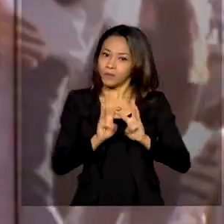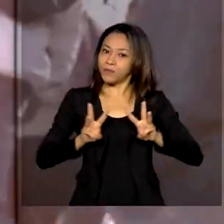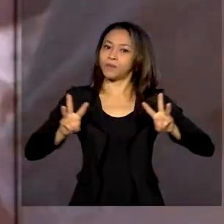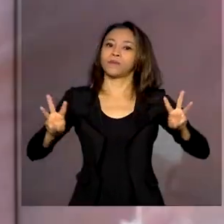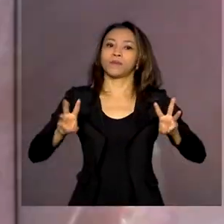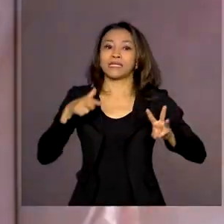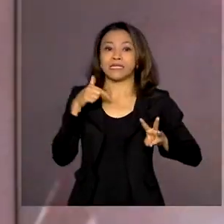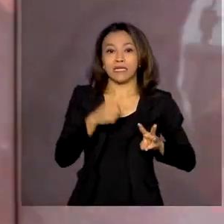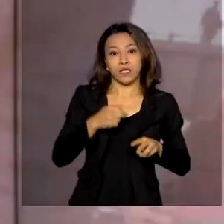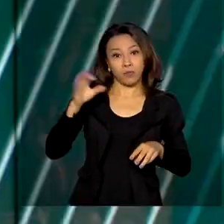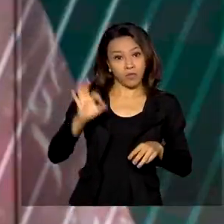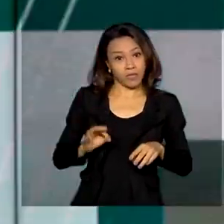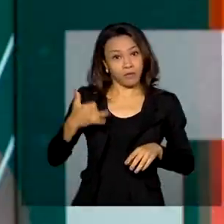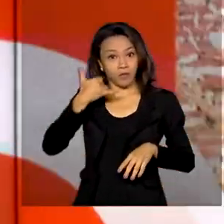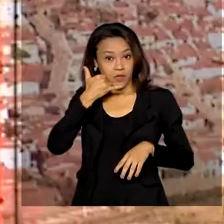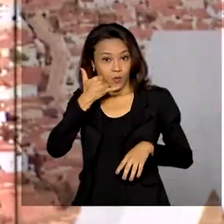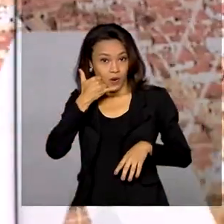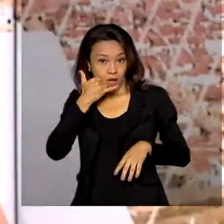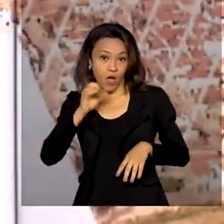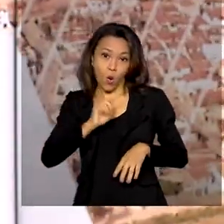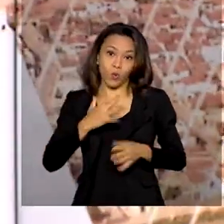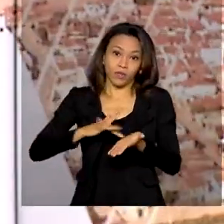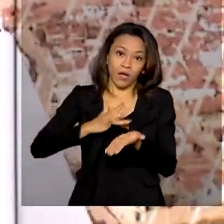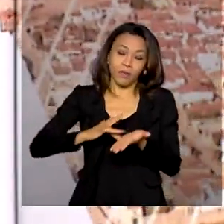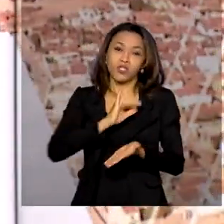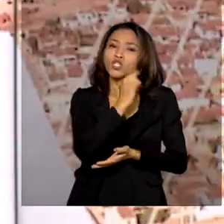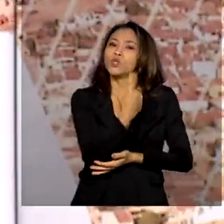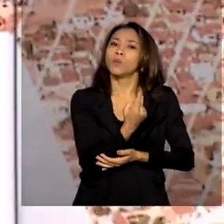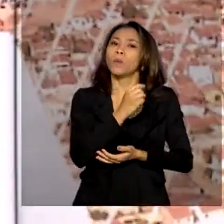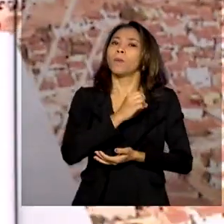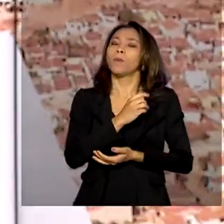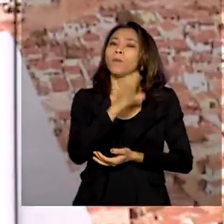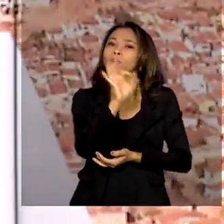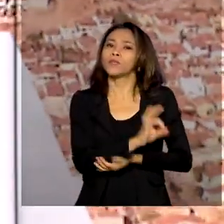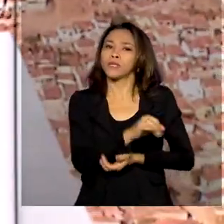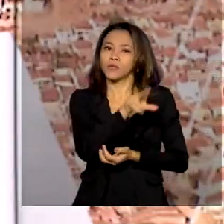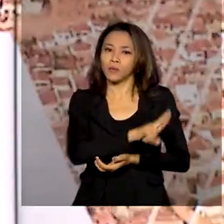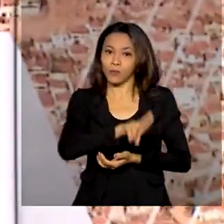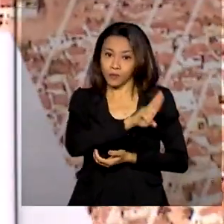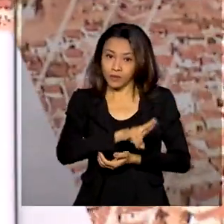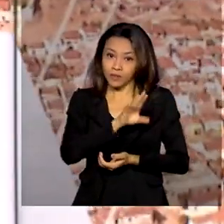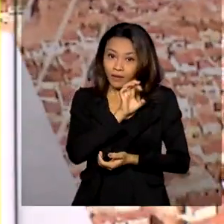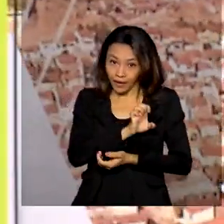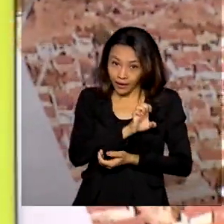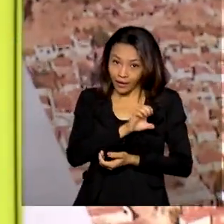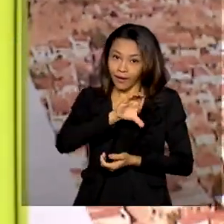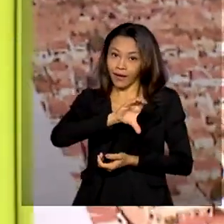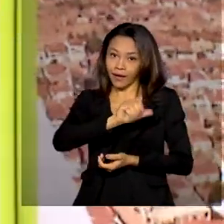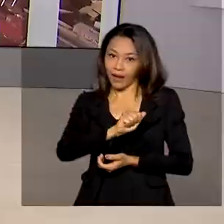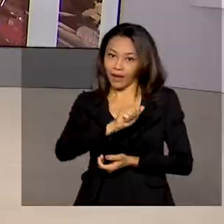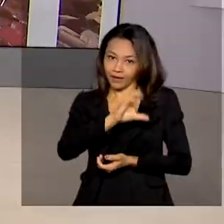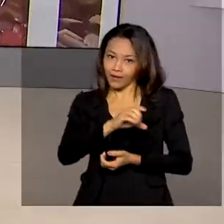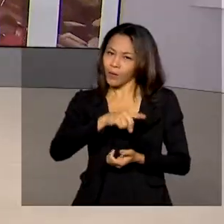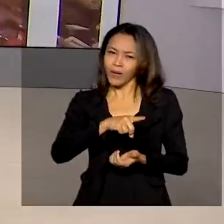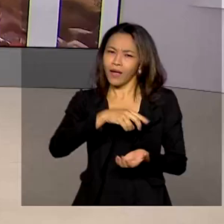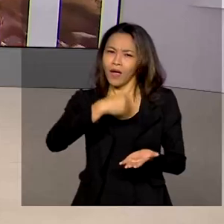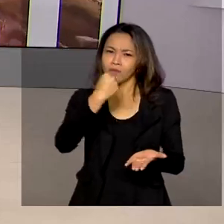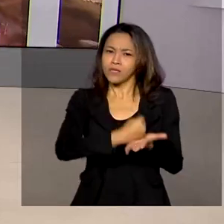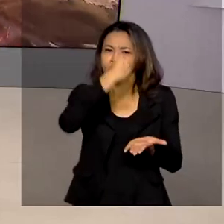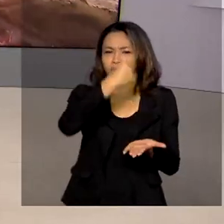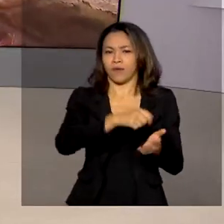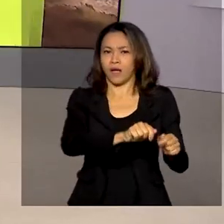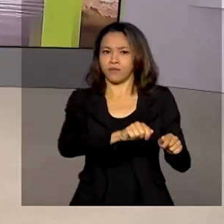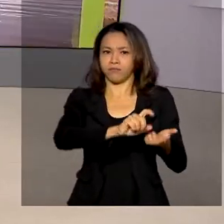7% pelo celular ou tablet e 1% utilizando o ECAC, o certificado digital. E um projeto